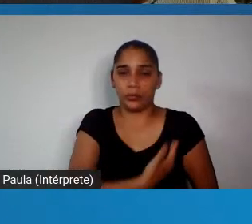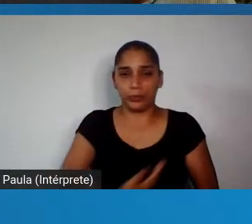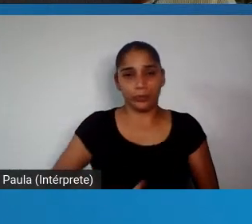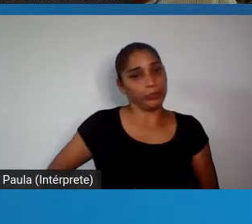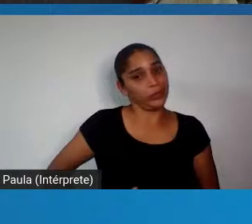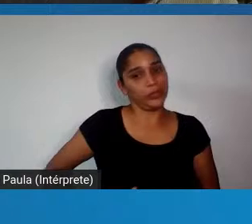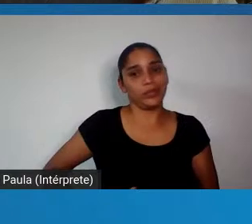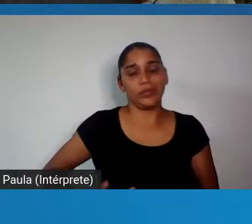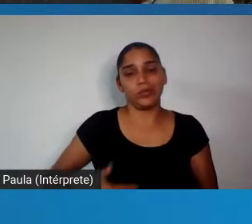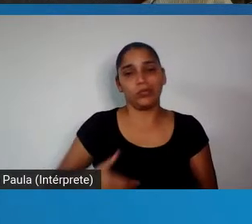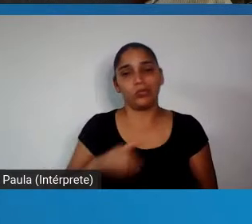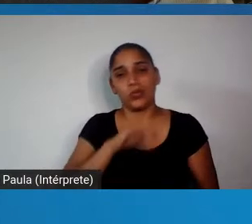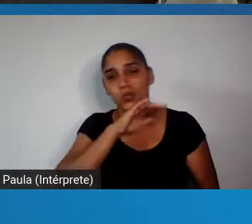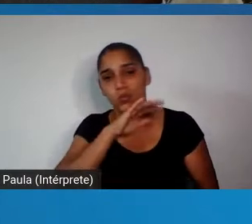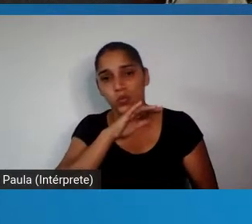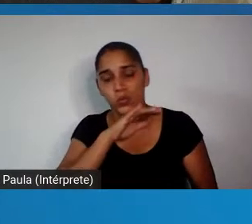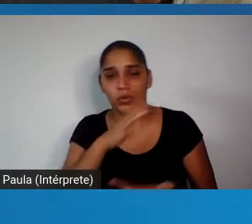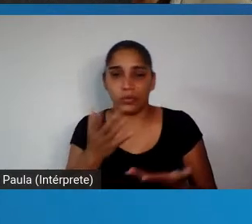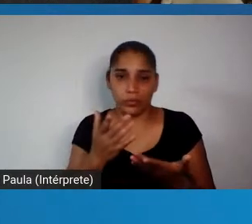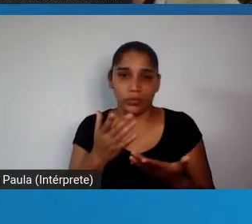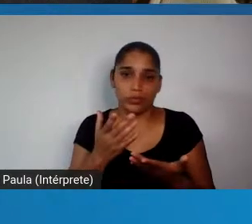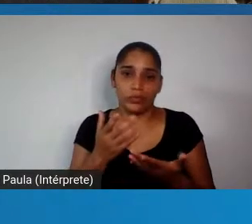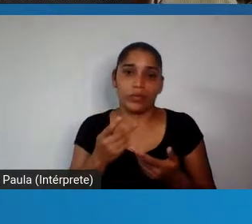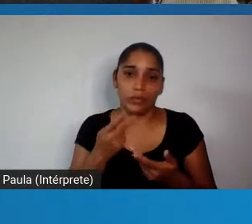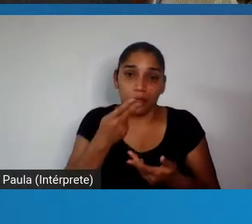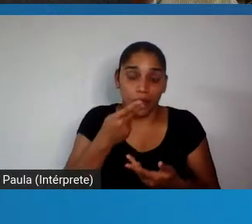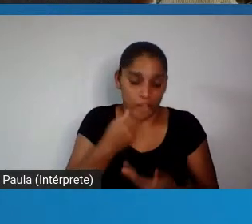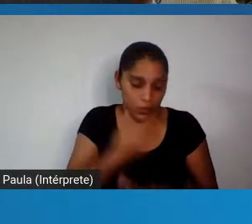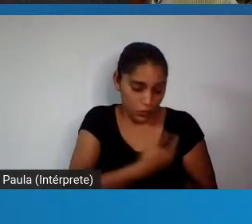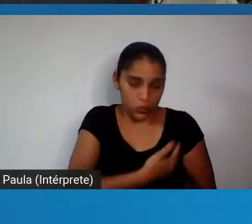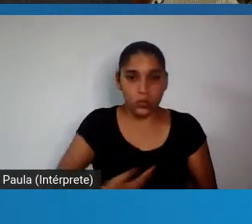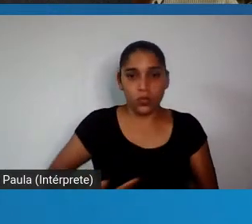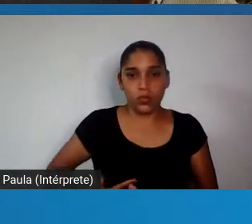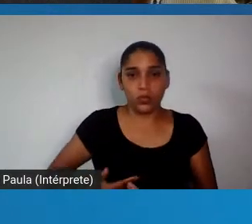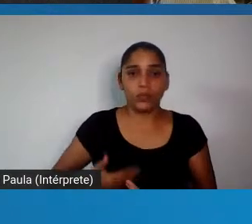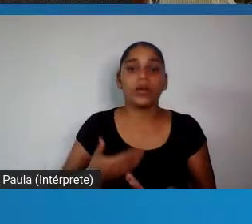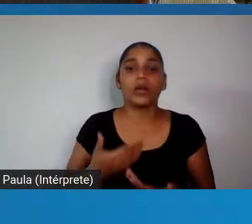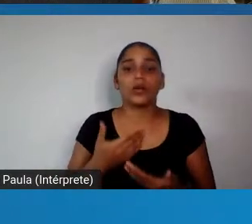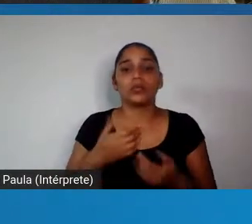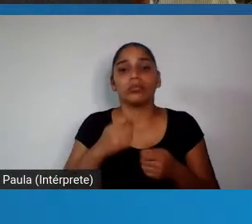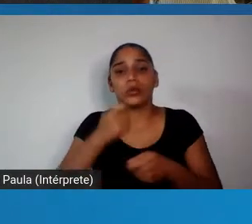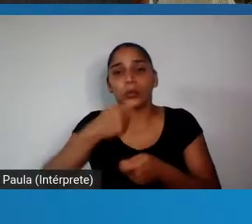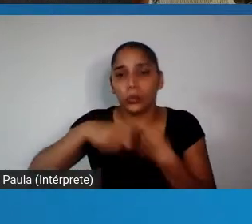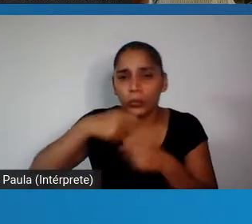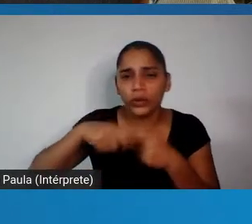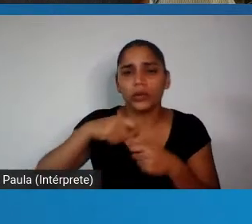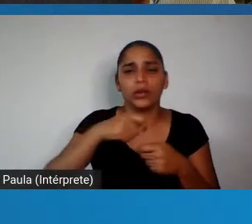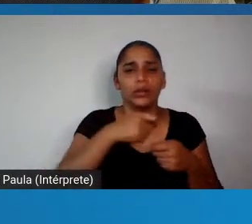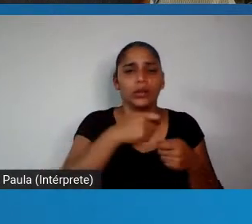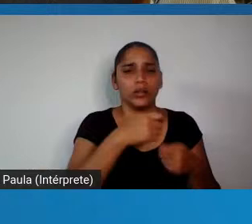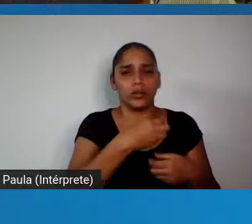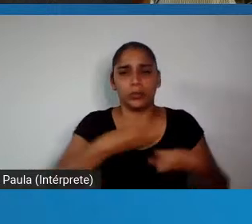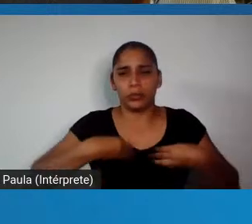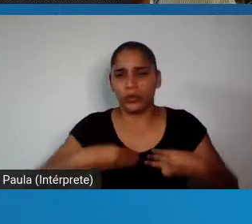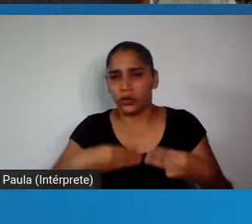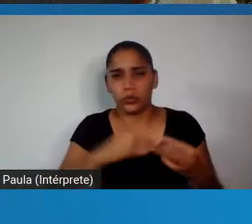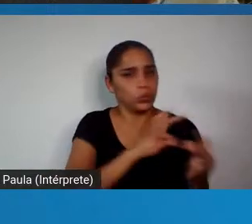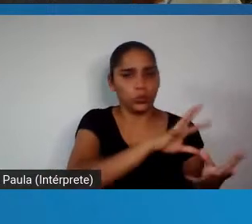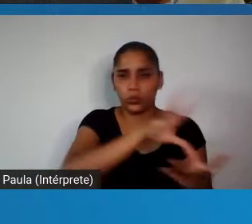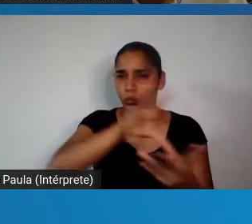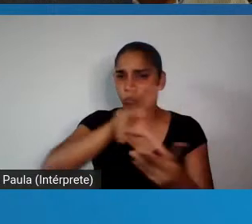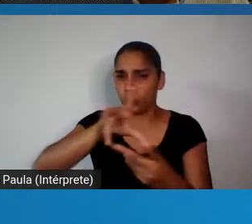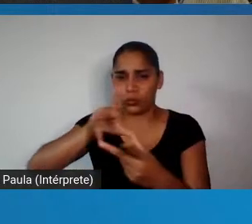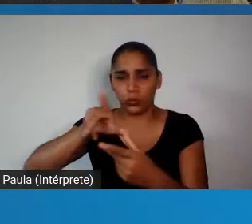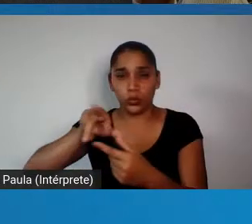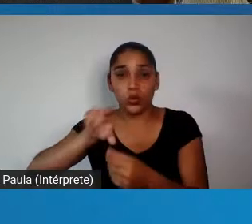simplesmente... Quando eu falo governo federal, é o ministro da Economia, são todos, não é só... Não foi